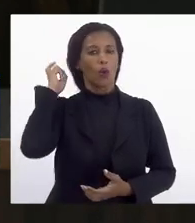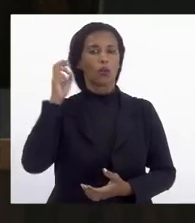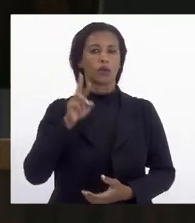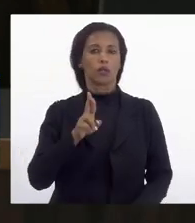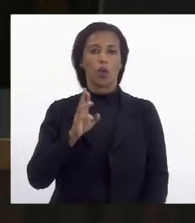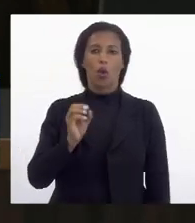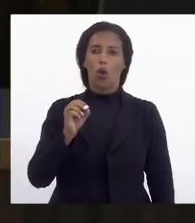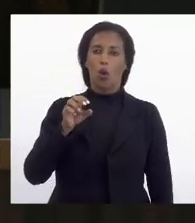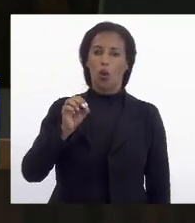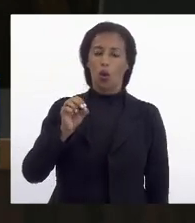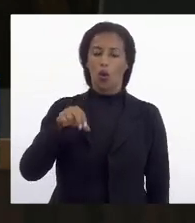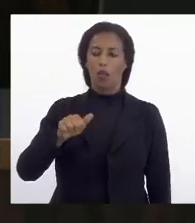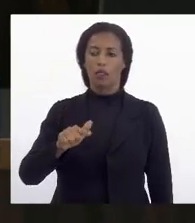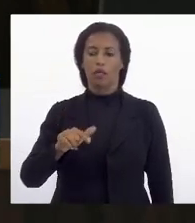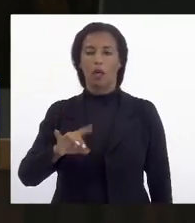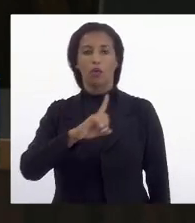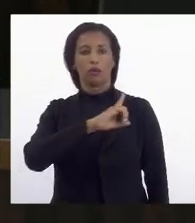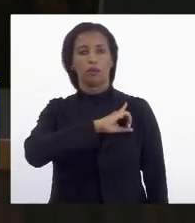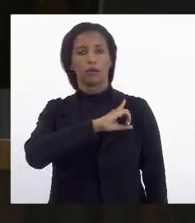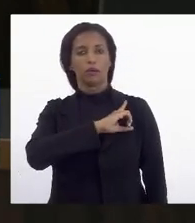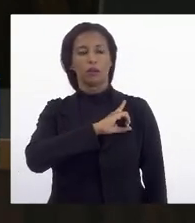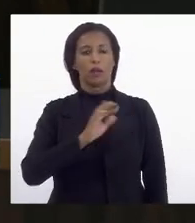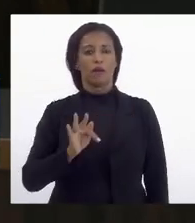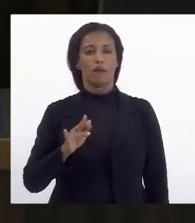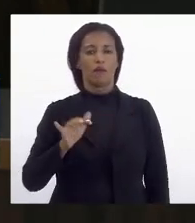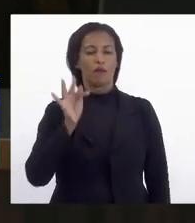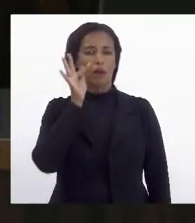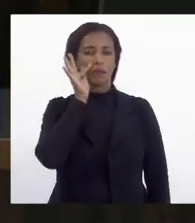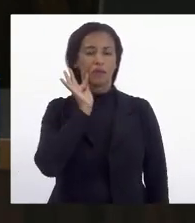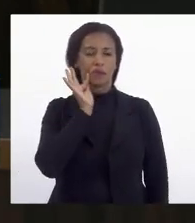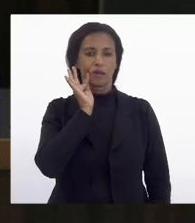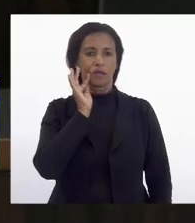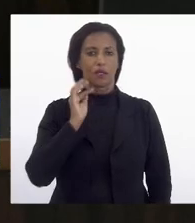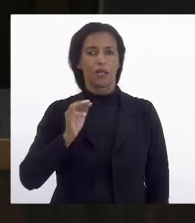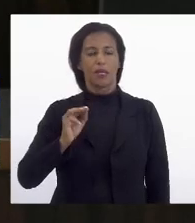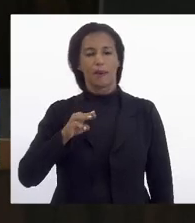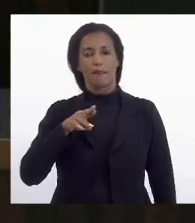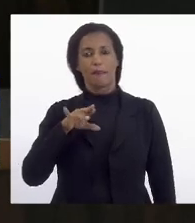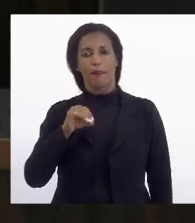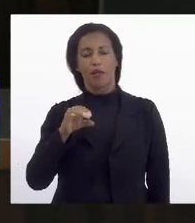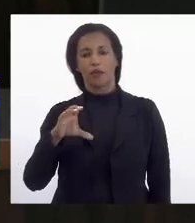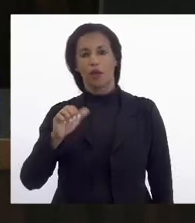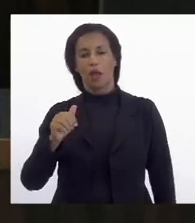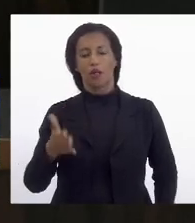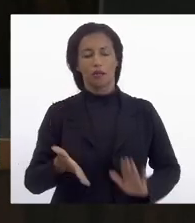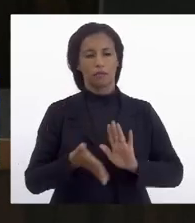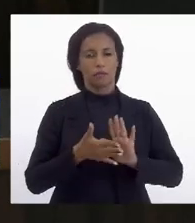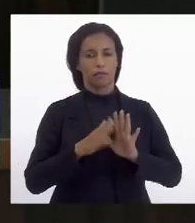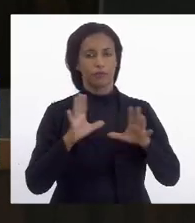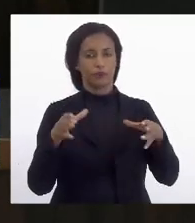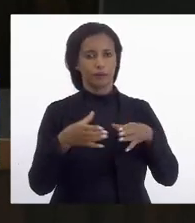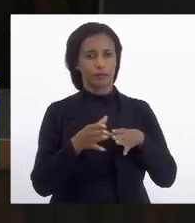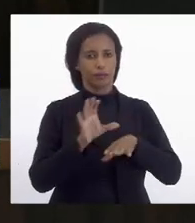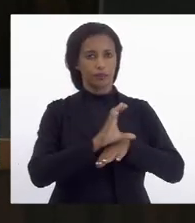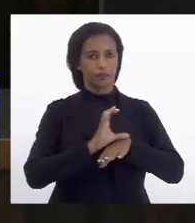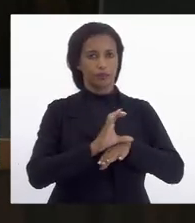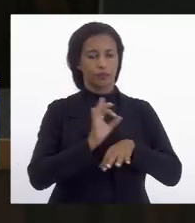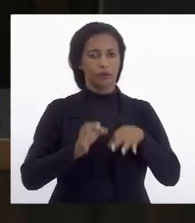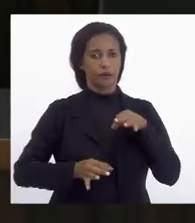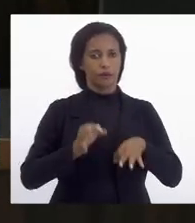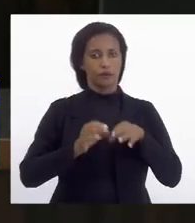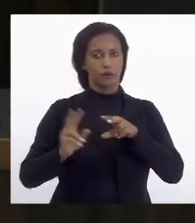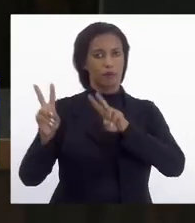Ronaldo Anquieta delegado Carlos Augusto Flávio Serafim e Márcio Canelas pendentes dos pareceres das comissões de Constituição e Justiça